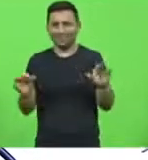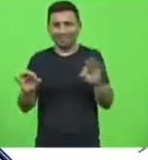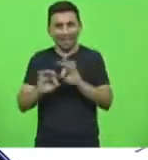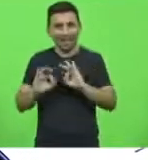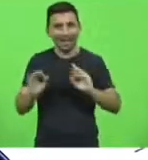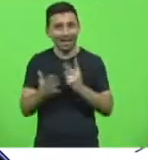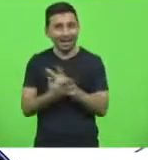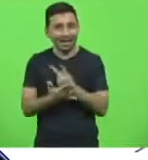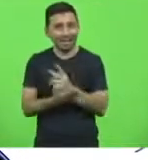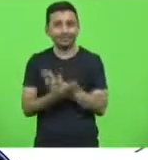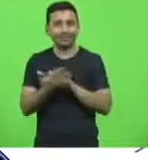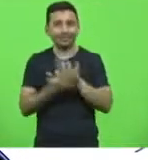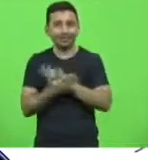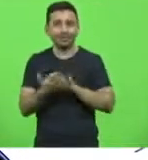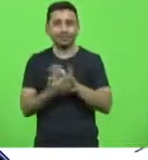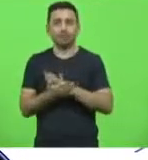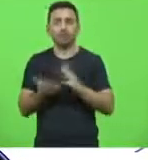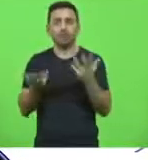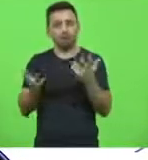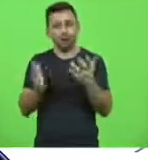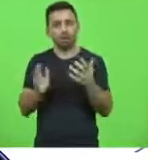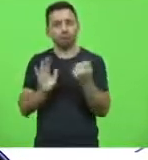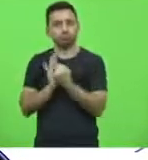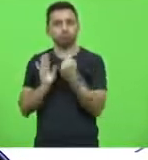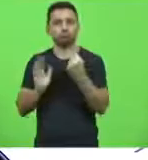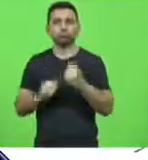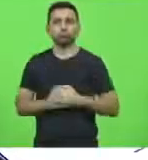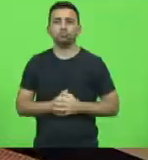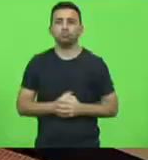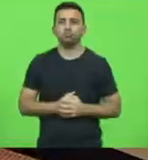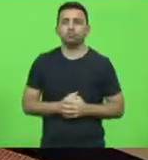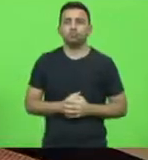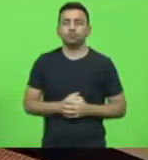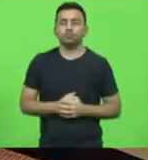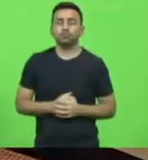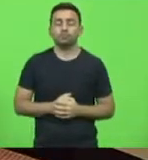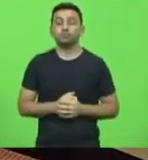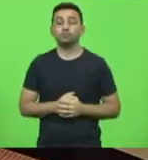deixar isso aqui registrado, presidente. A palavra o deputado Marcos Vieira.